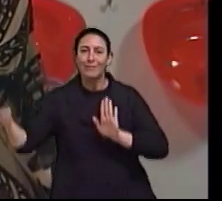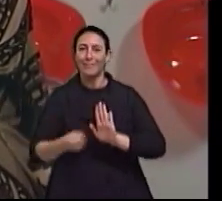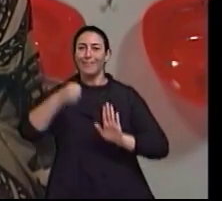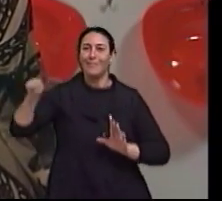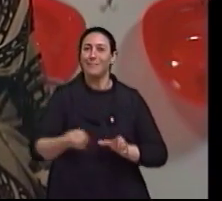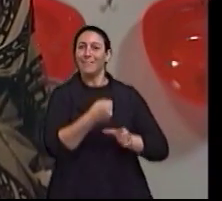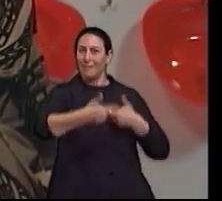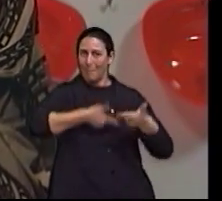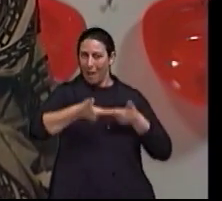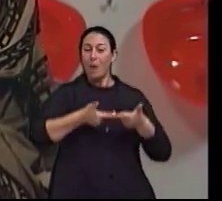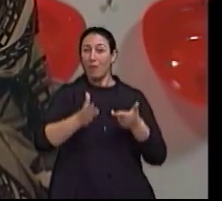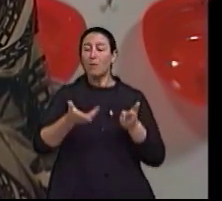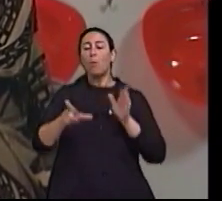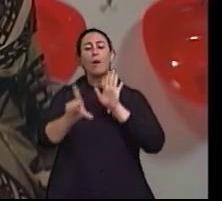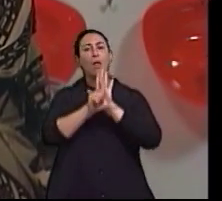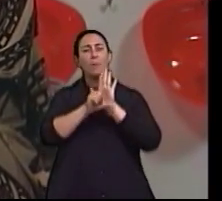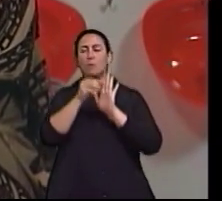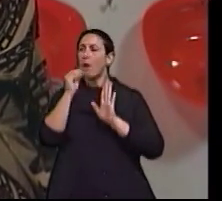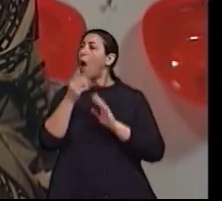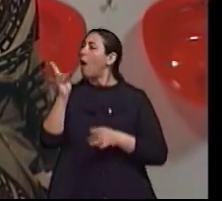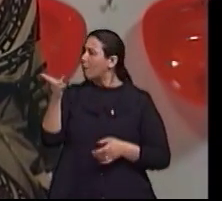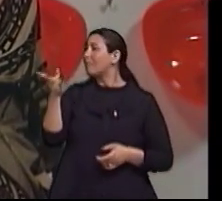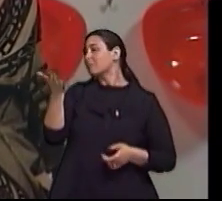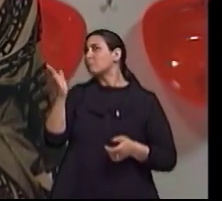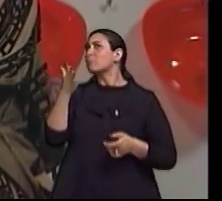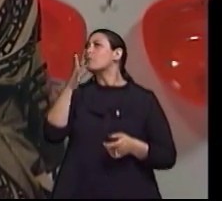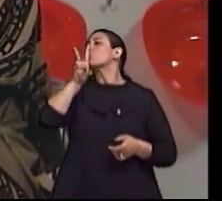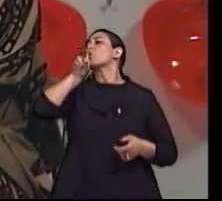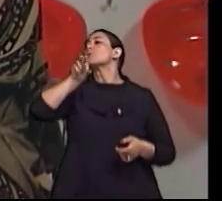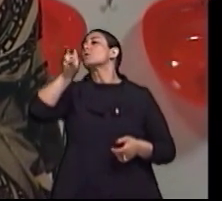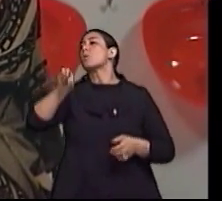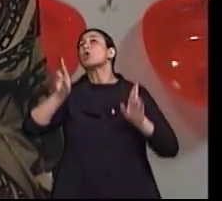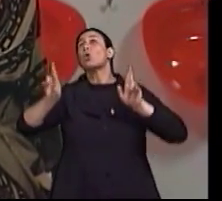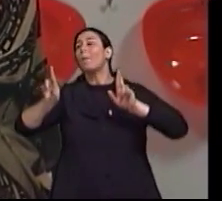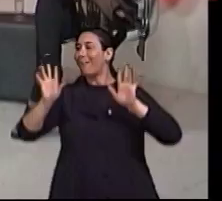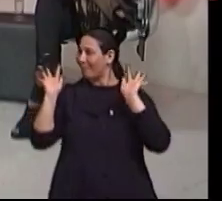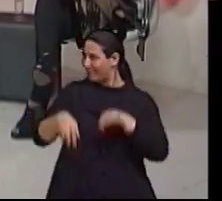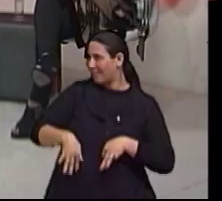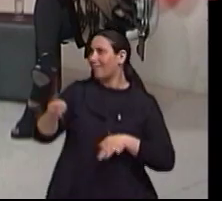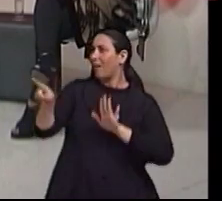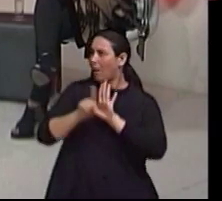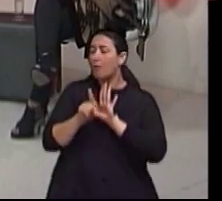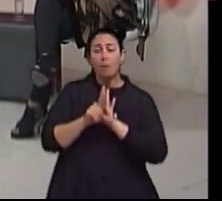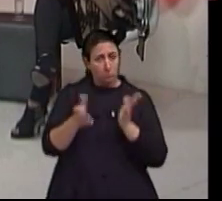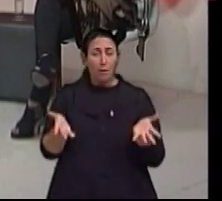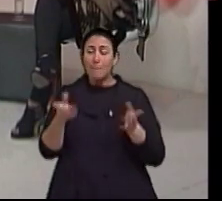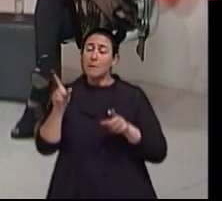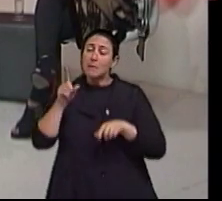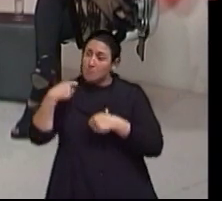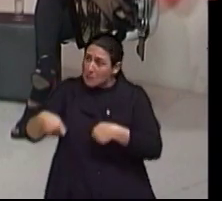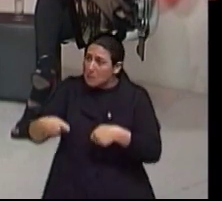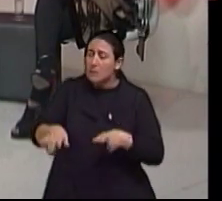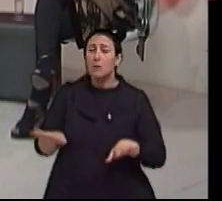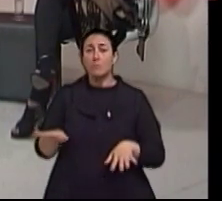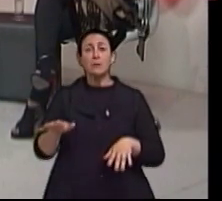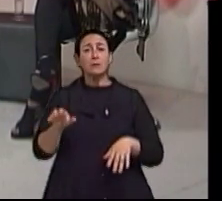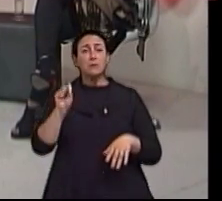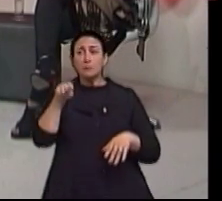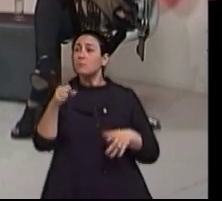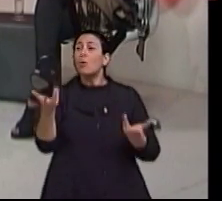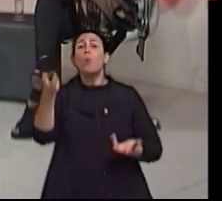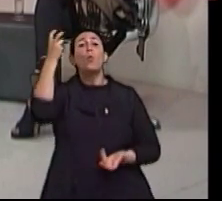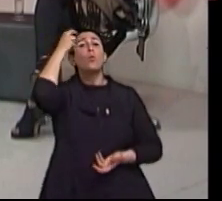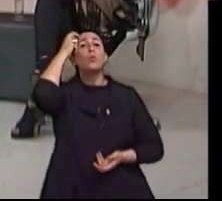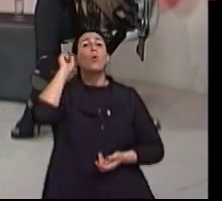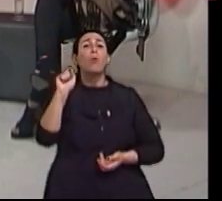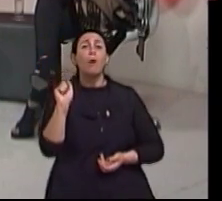pretende que não precise ter mais. Oxalá. Mas eu acho que tem momentos que é necessário. Então, e a cultura